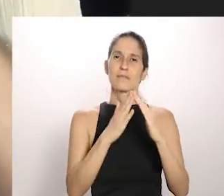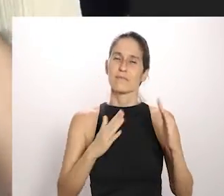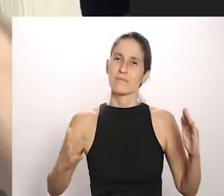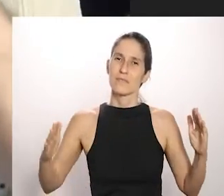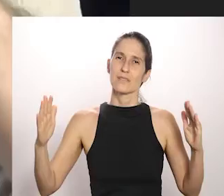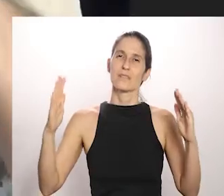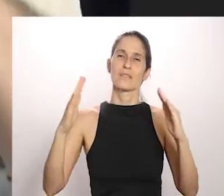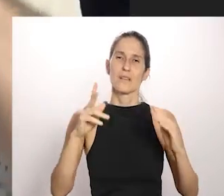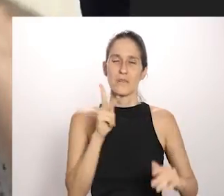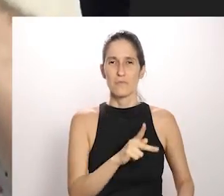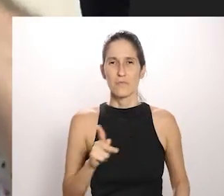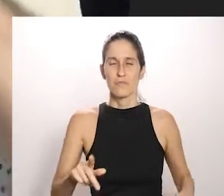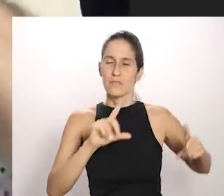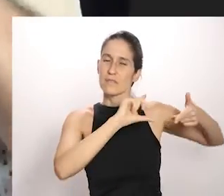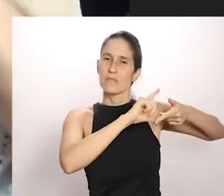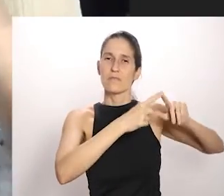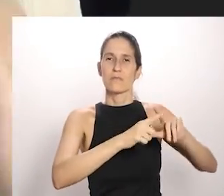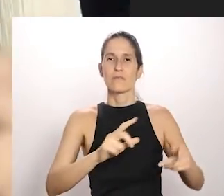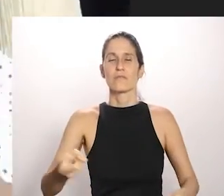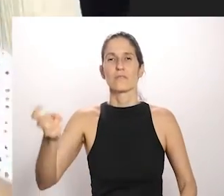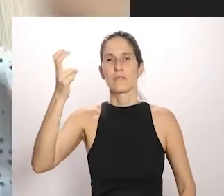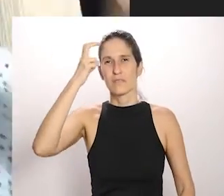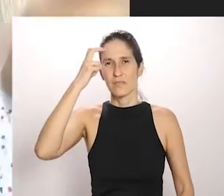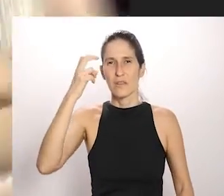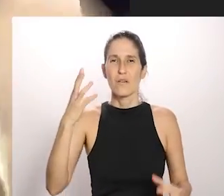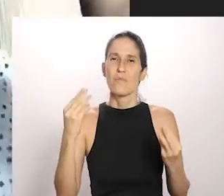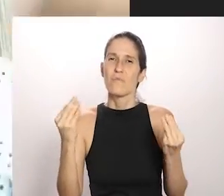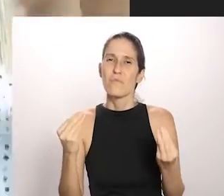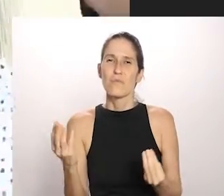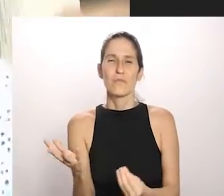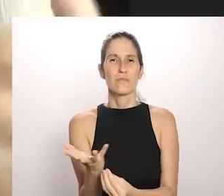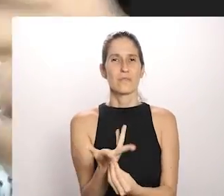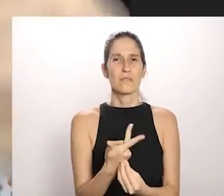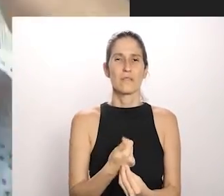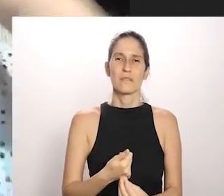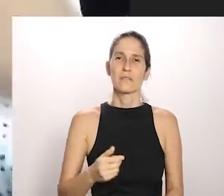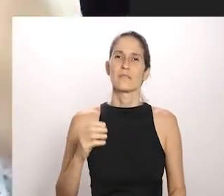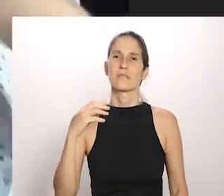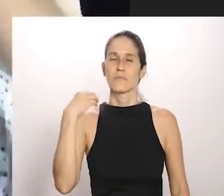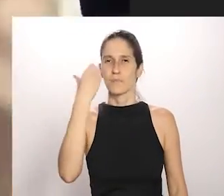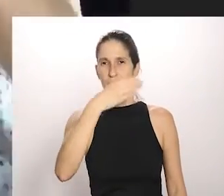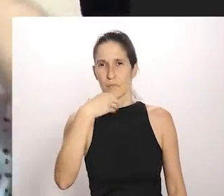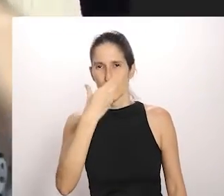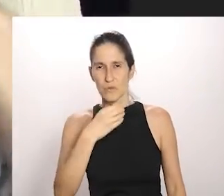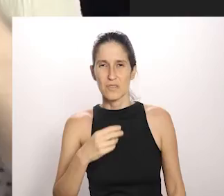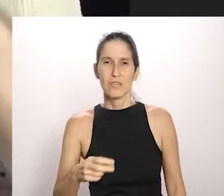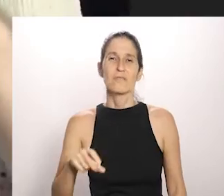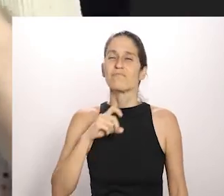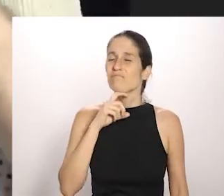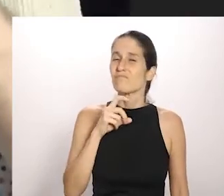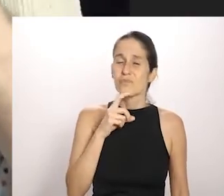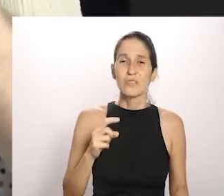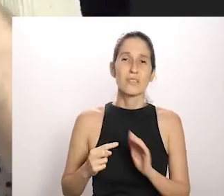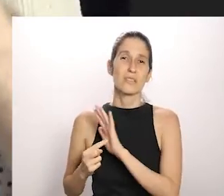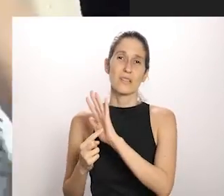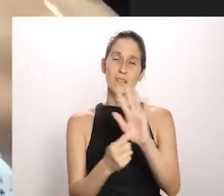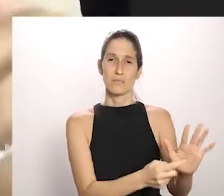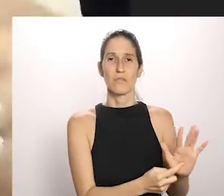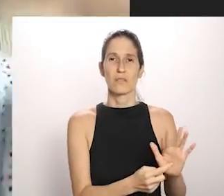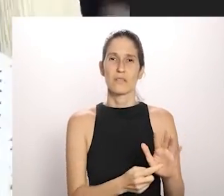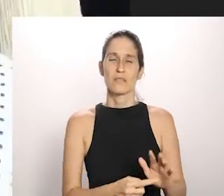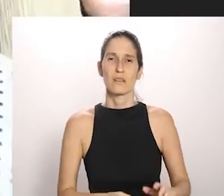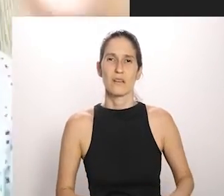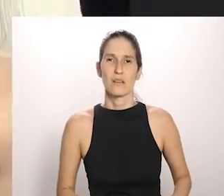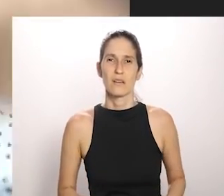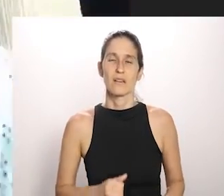os mestres e as mestras da cultura popular, quantos artistas e muitos compositores tem tanto aí que a vida não tem oportunidade de mostrar o seu trabalho e sua